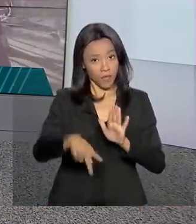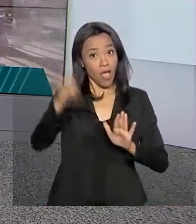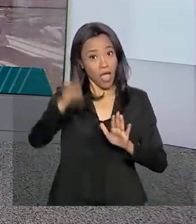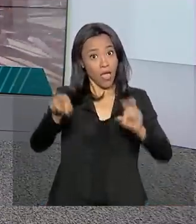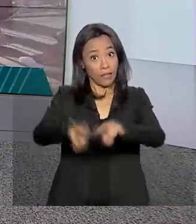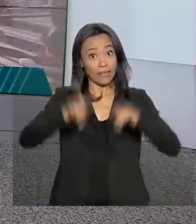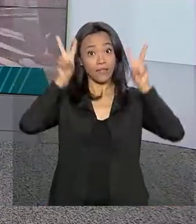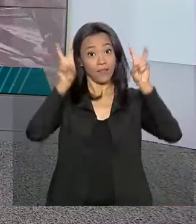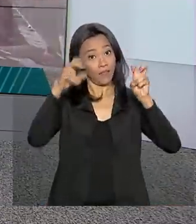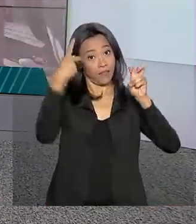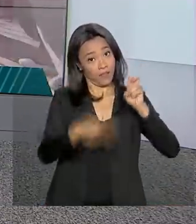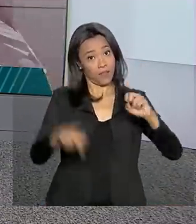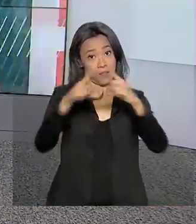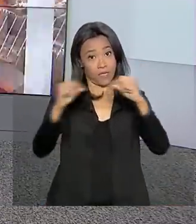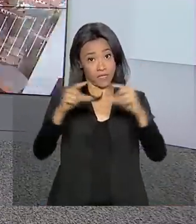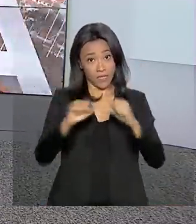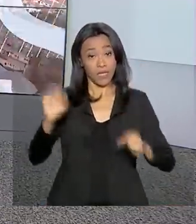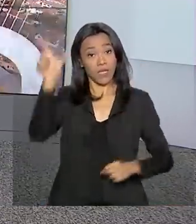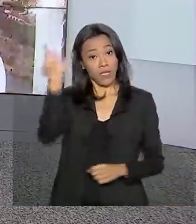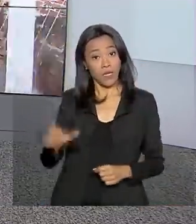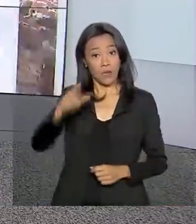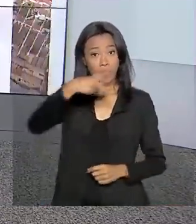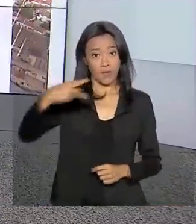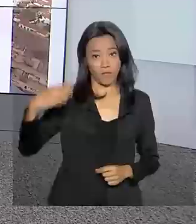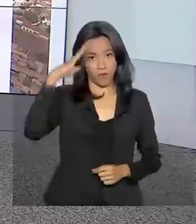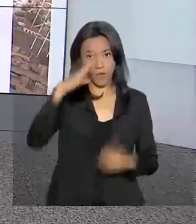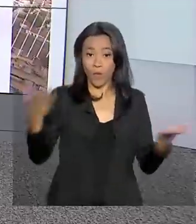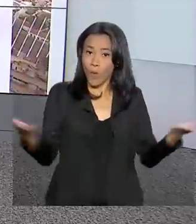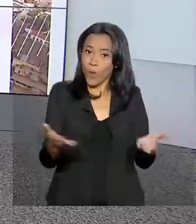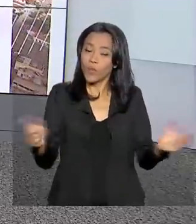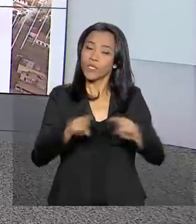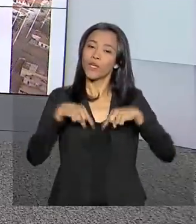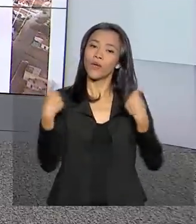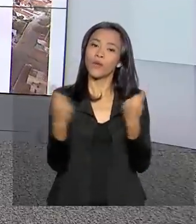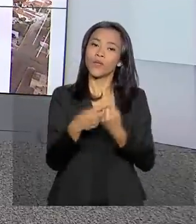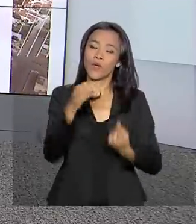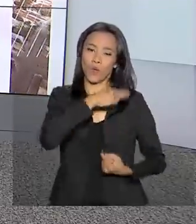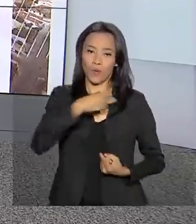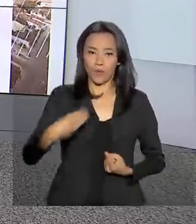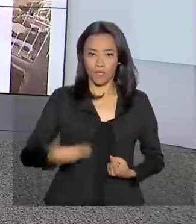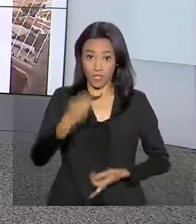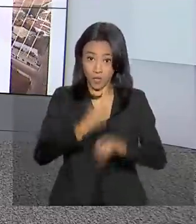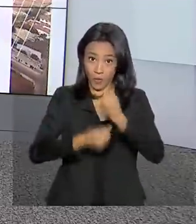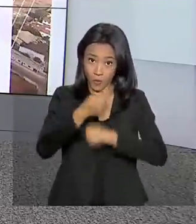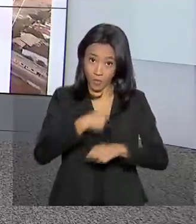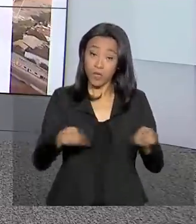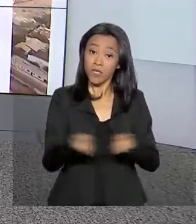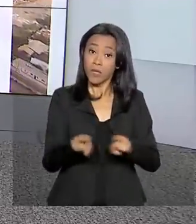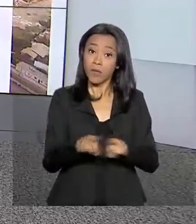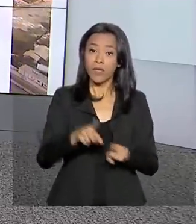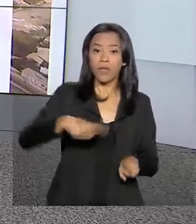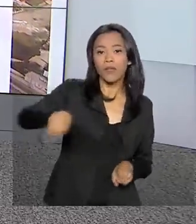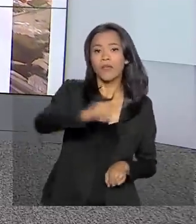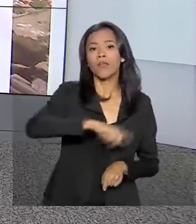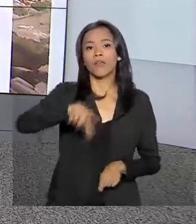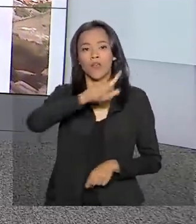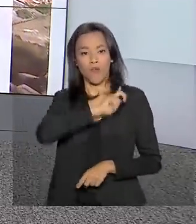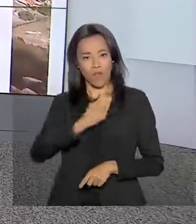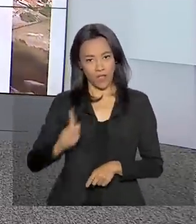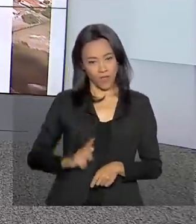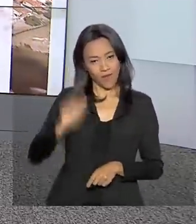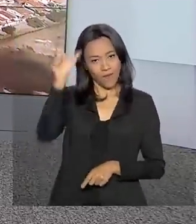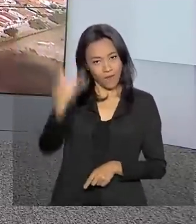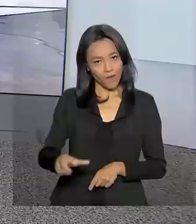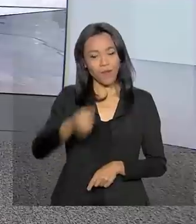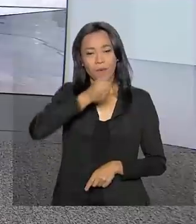pauta aqui em Brasília. O presidente Jair Bolsonaro se reúne hoje com o ministro da Economia, Paulo Guedes, e com governadores. Luciana Collares de